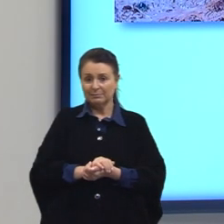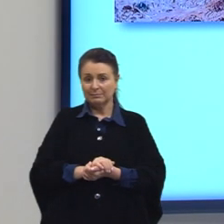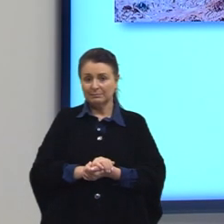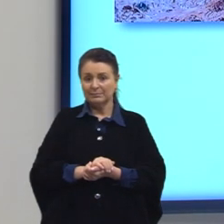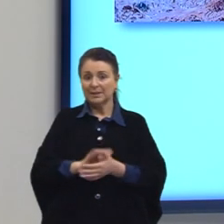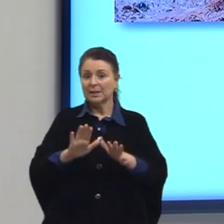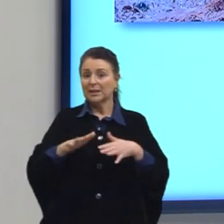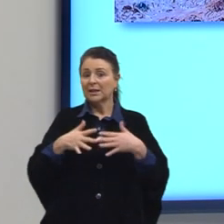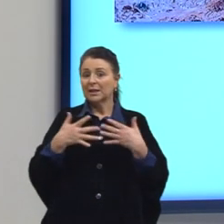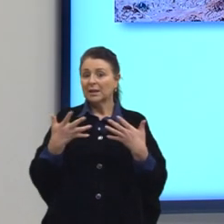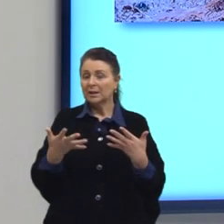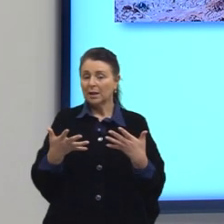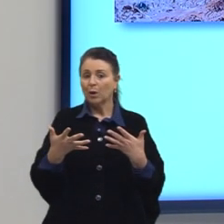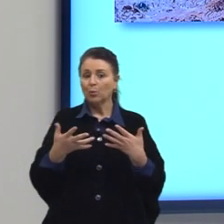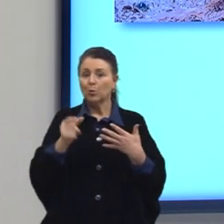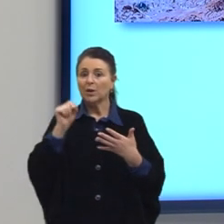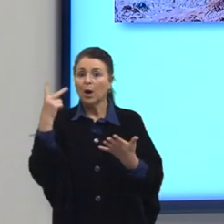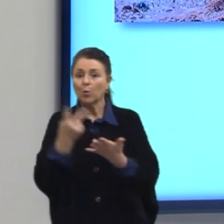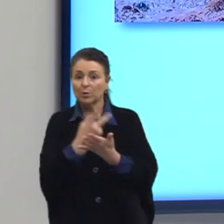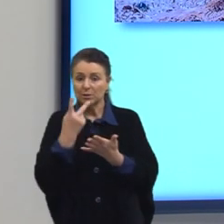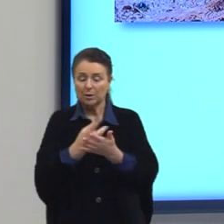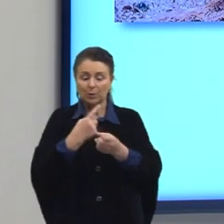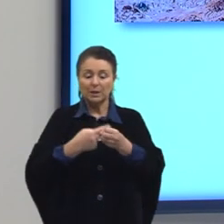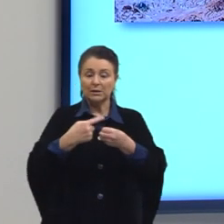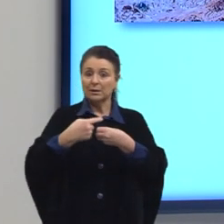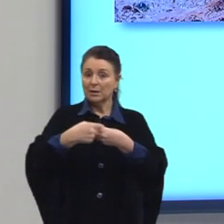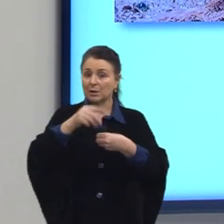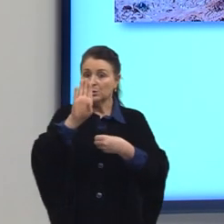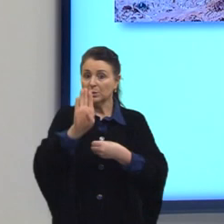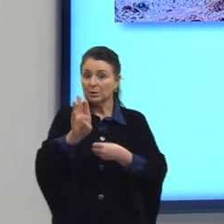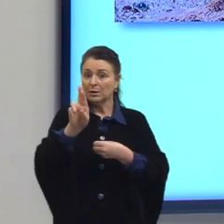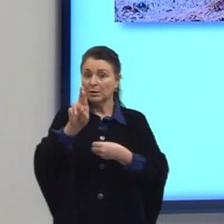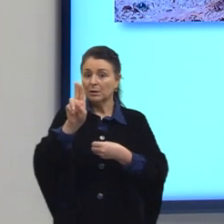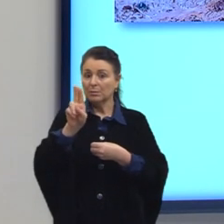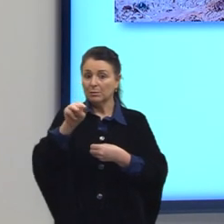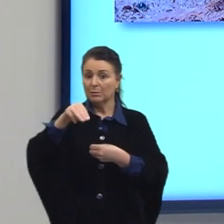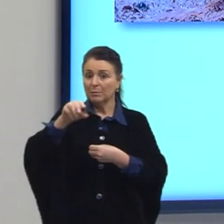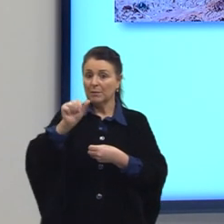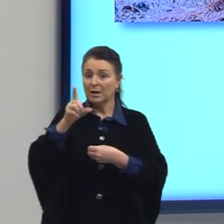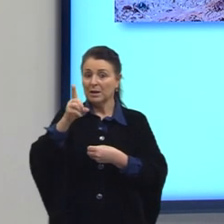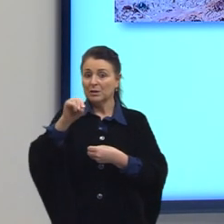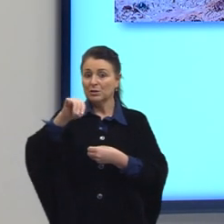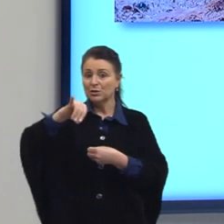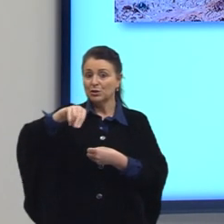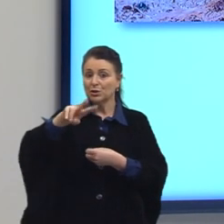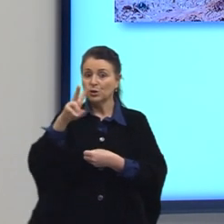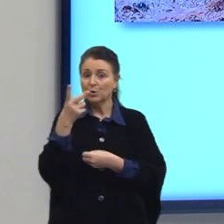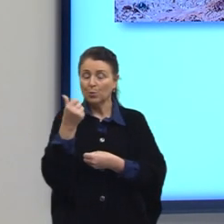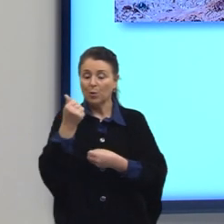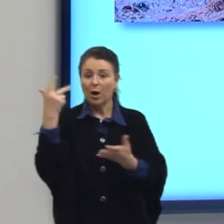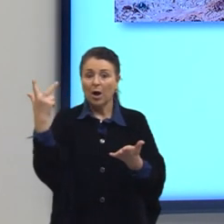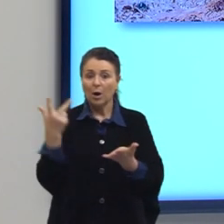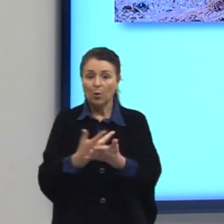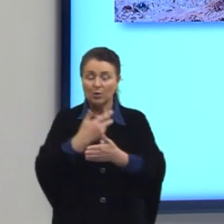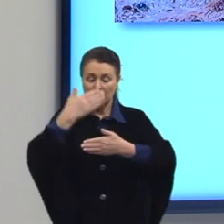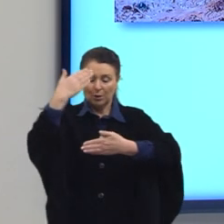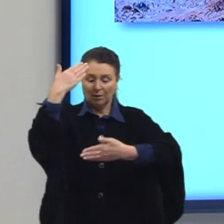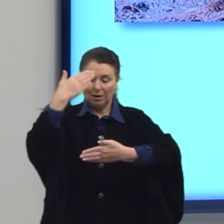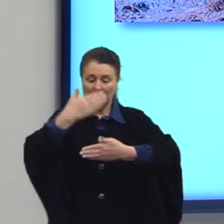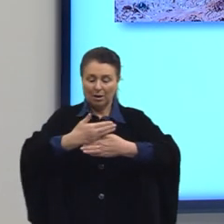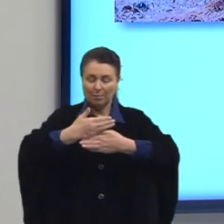Então, esse desastre, né? De Brumadinho foi considerado o pior ocorrido em barragens na década.